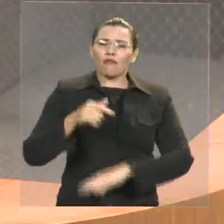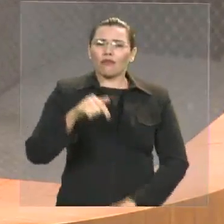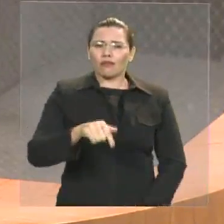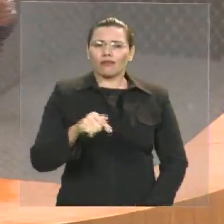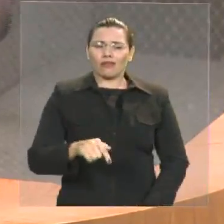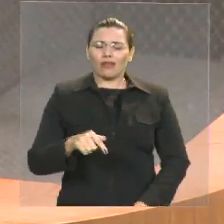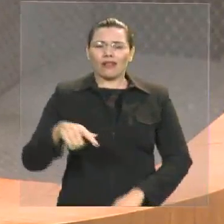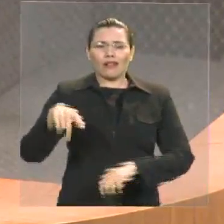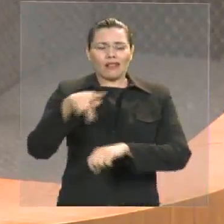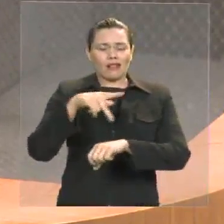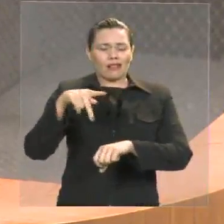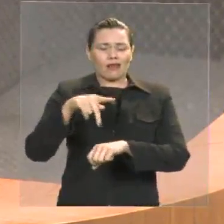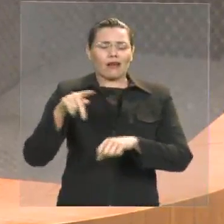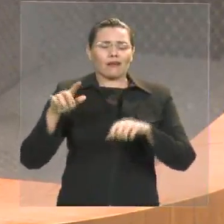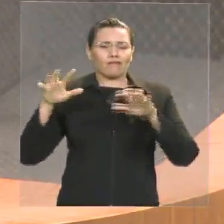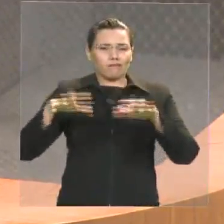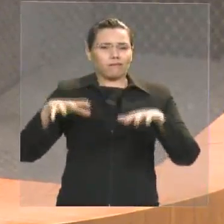melhorar e vamos para a frente. muito obrigado. Obrigado. Obrigado.